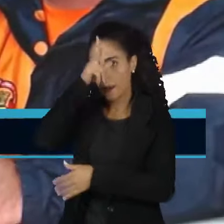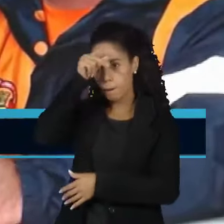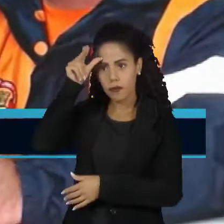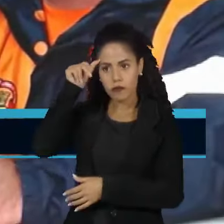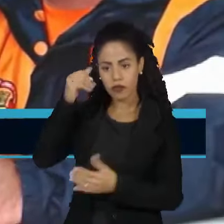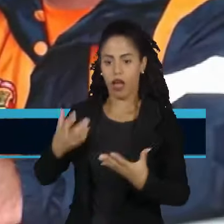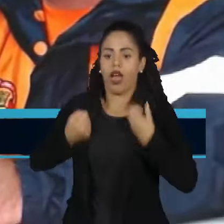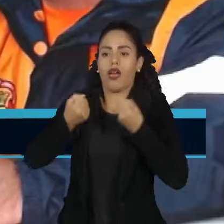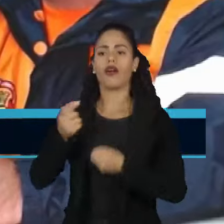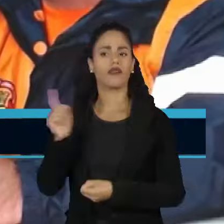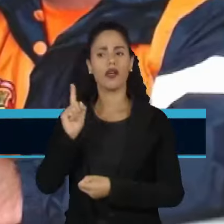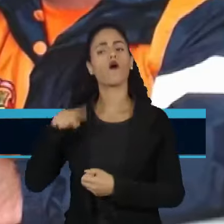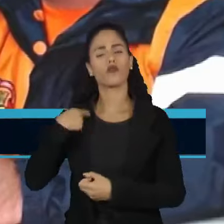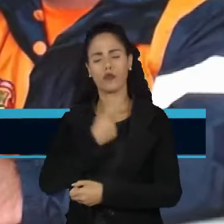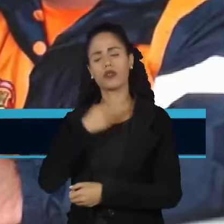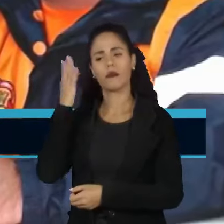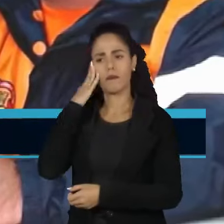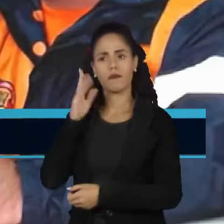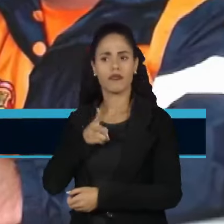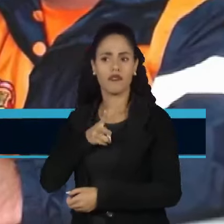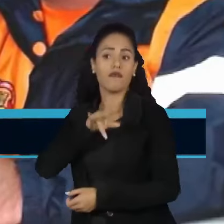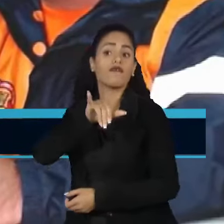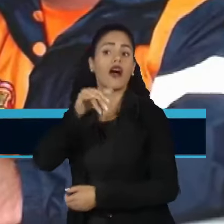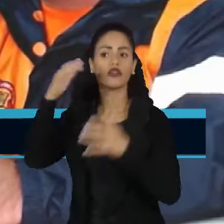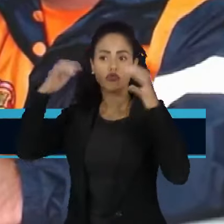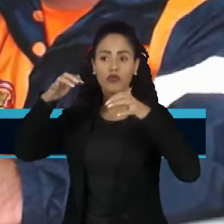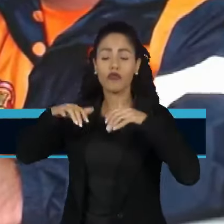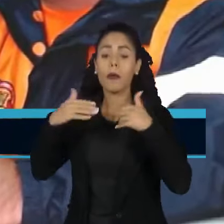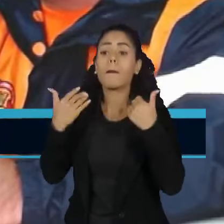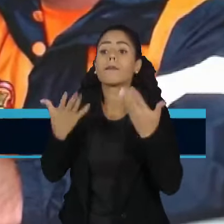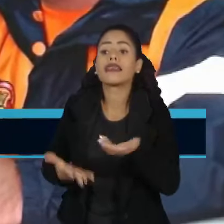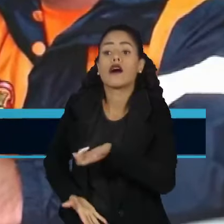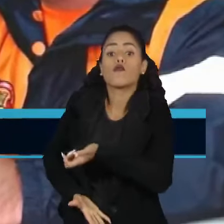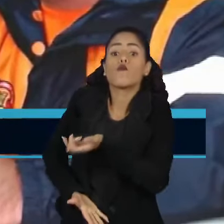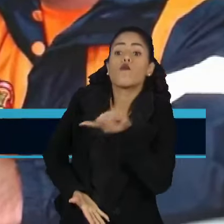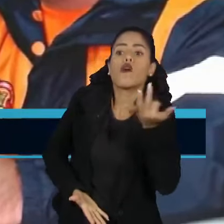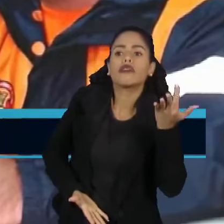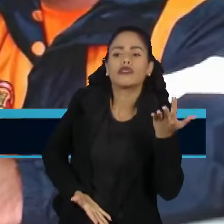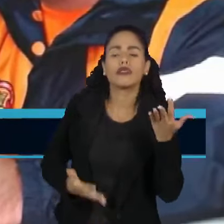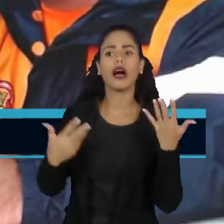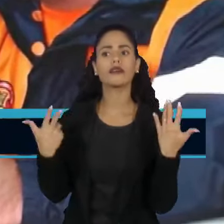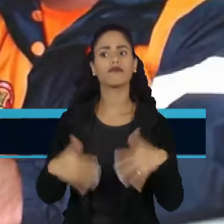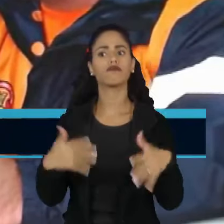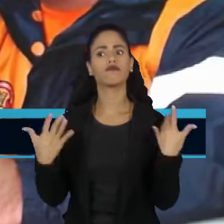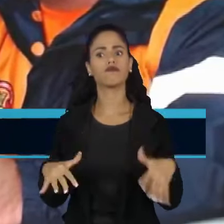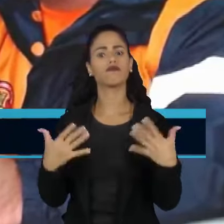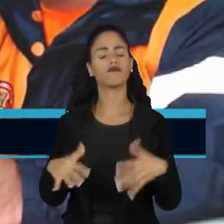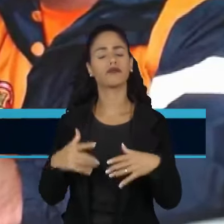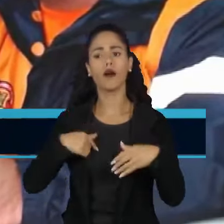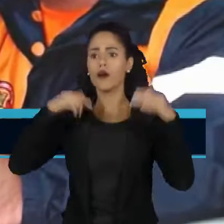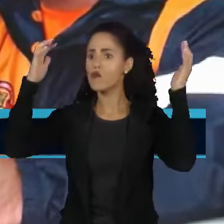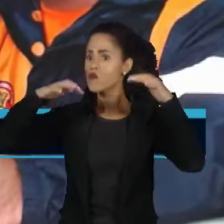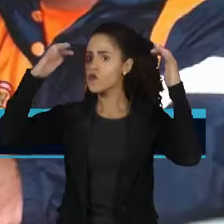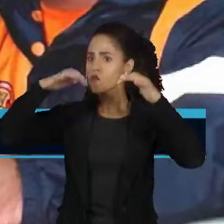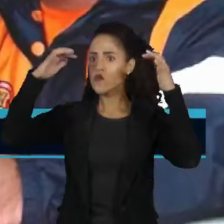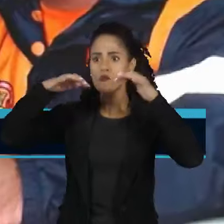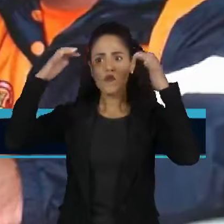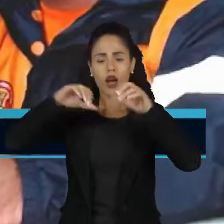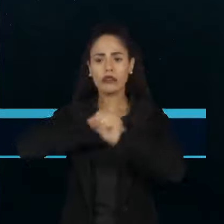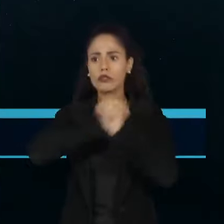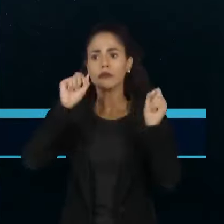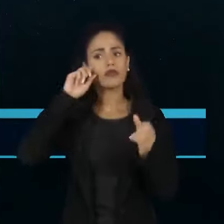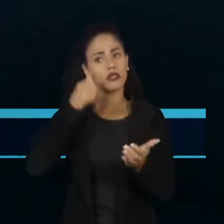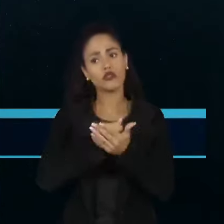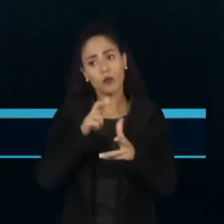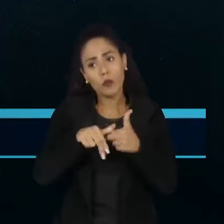pega de surpresa. Nós sabíamos que ia chover. Agora, a quantidade de chuva foi excessivamente forte pela manhã e aí me fez tomar as